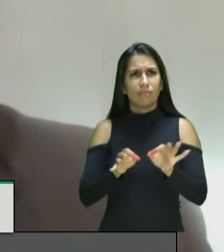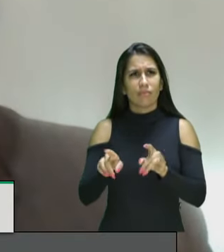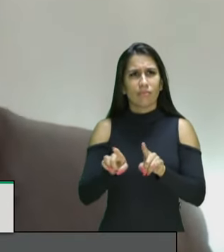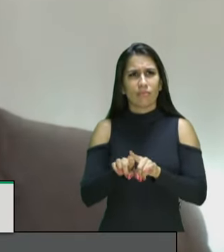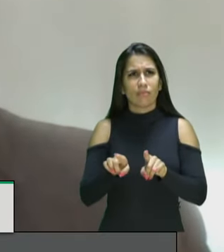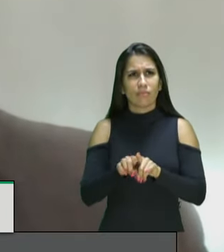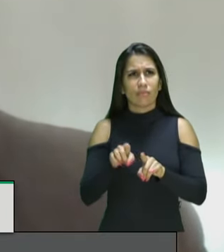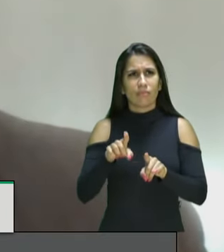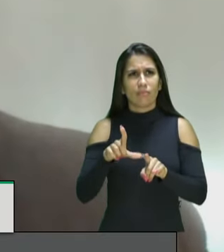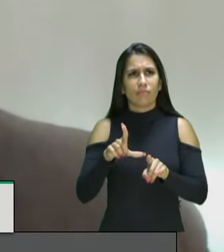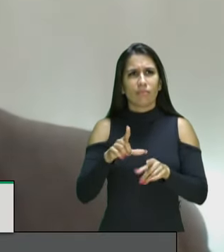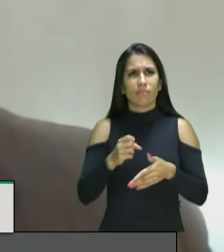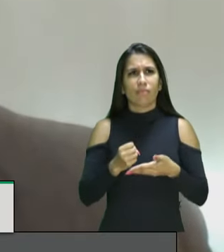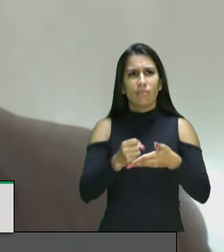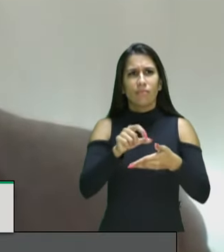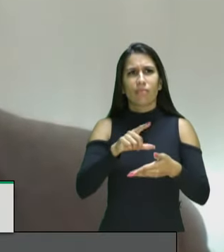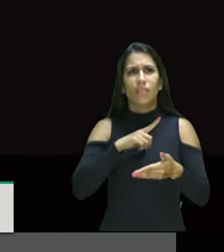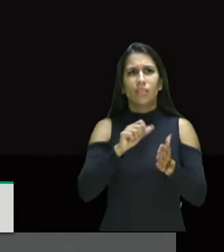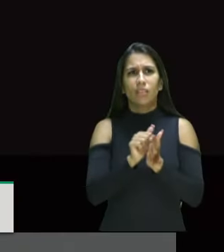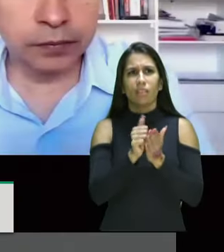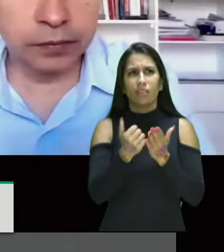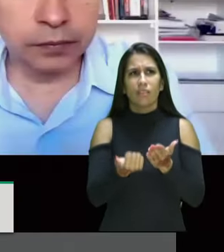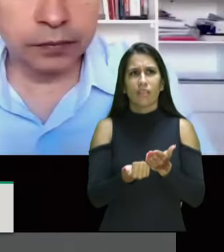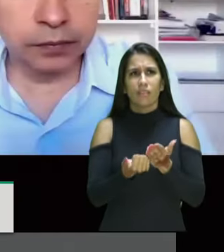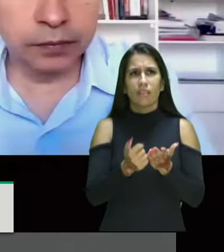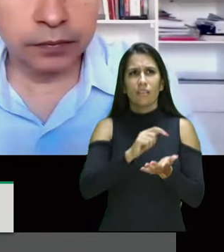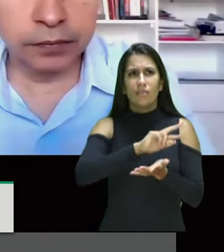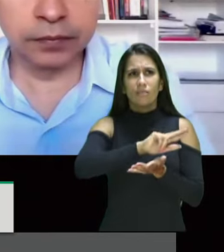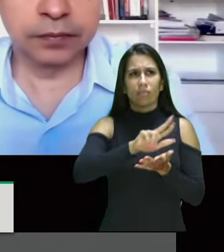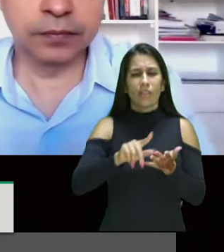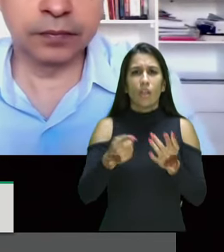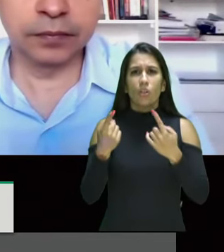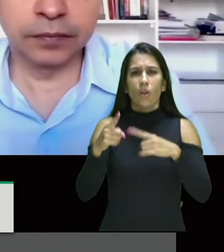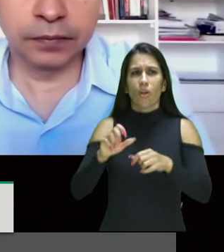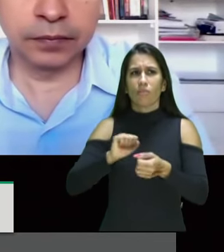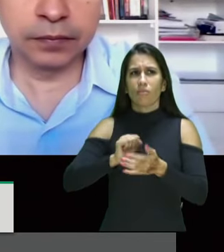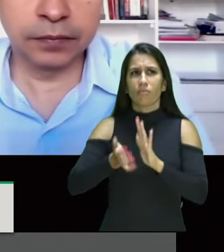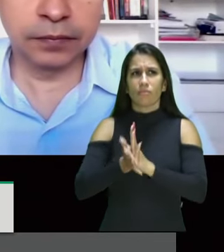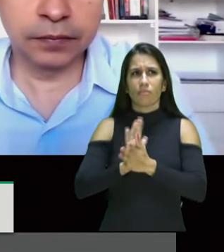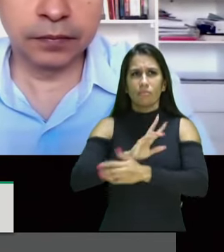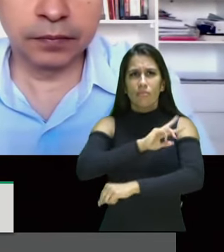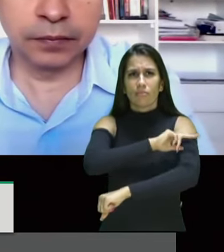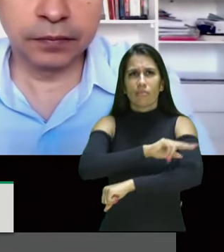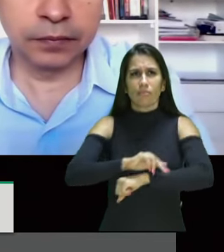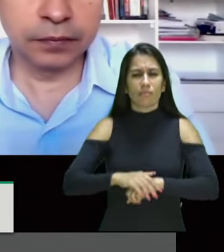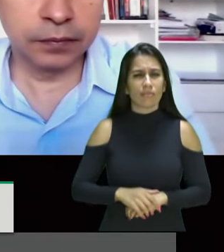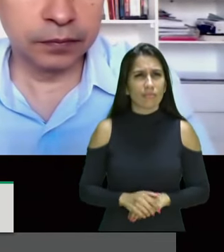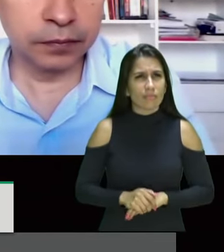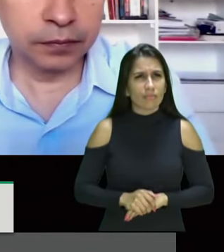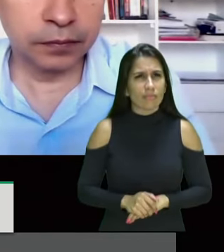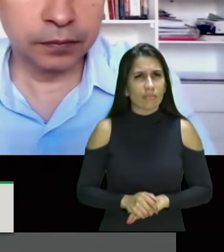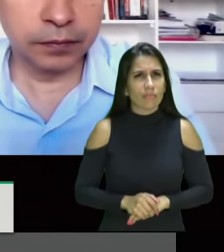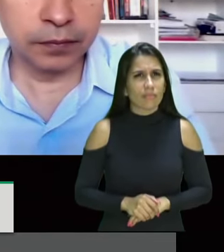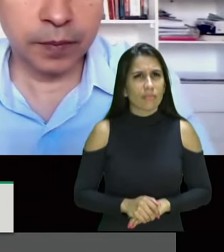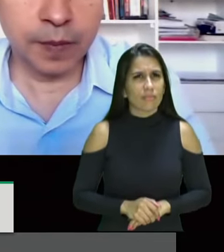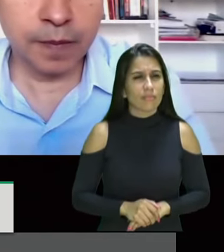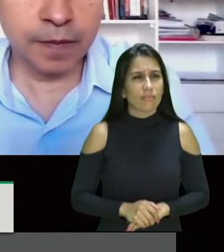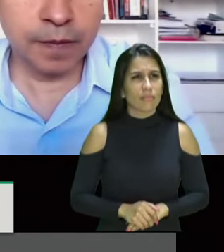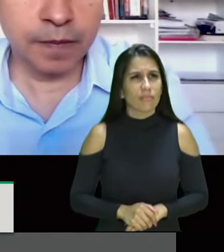monitoramento participativo de agendas transversais com o combate ao racismo nos planos plurianuais.